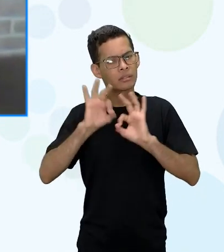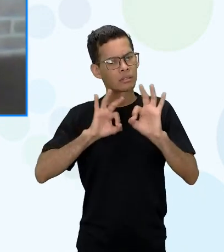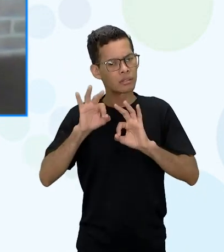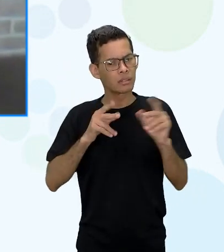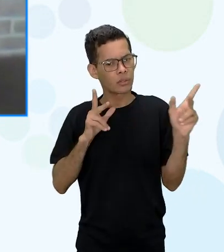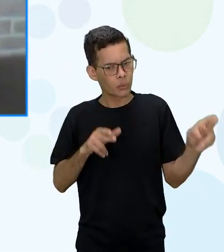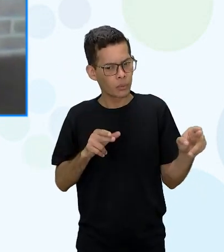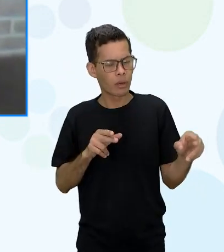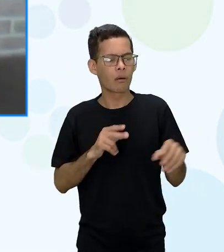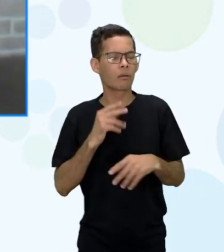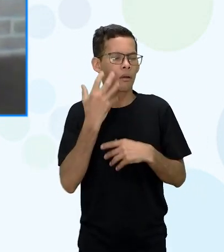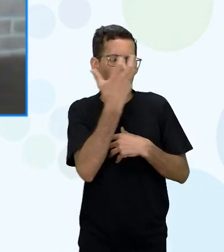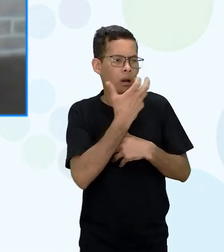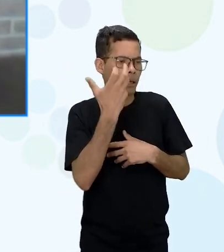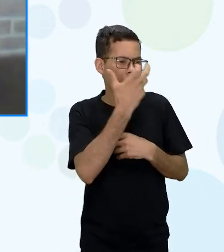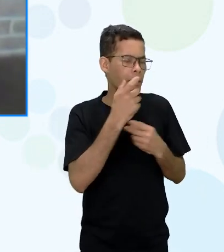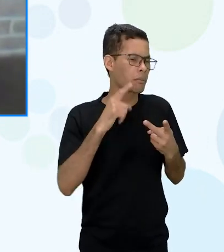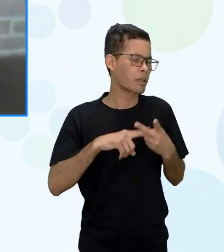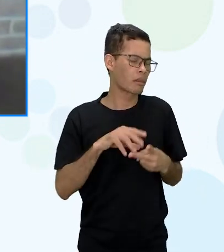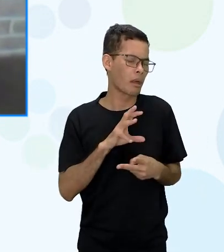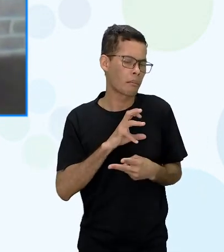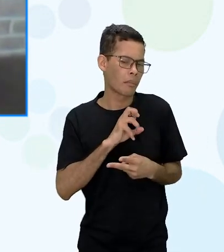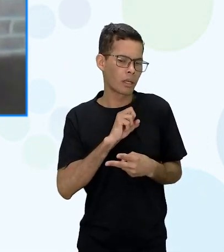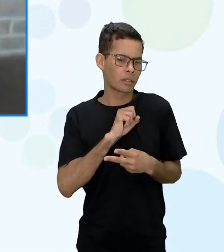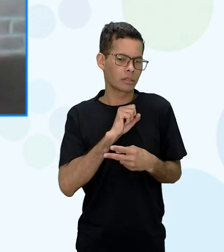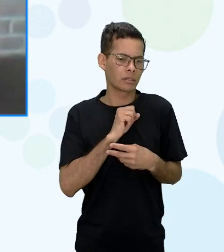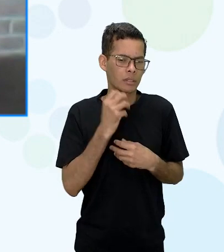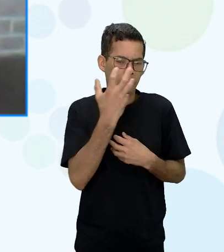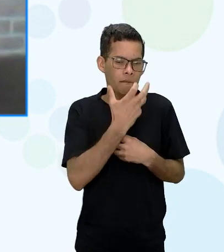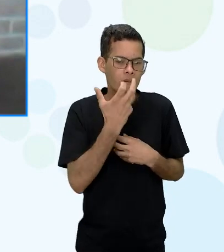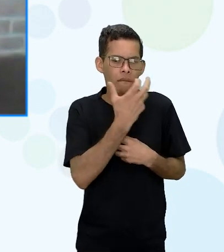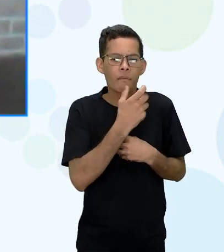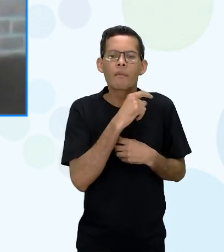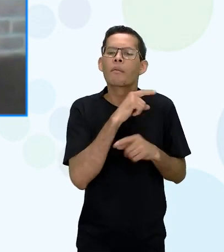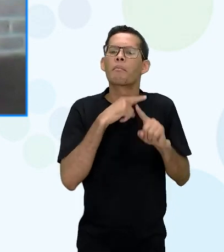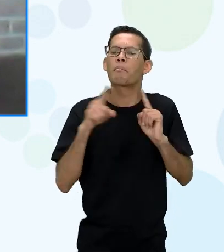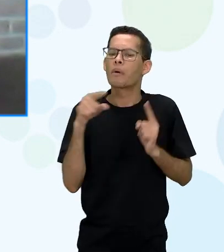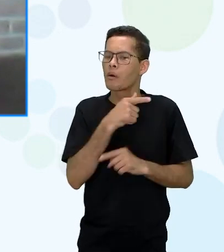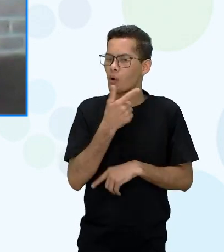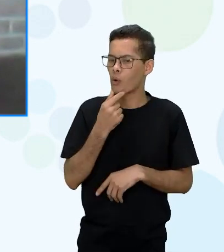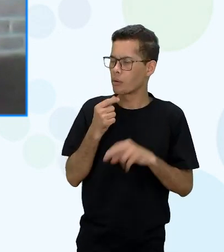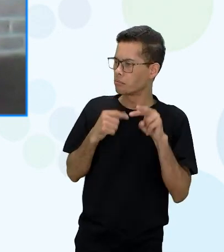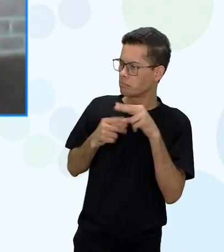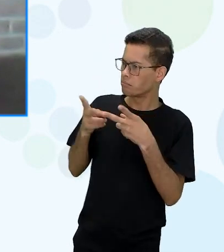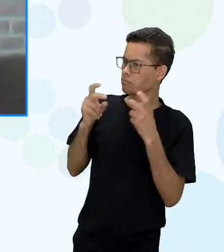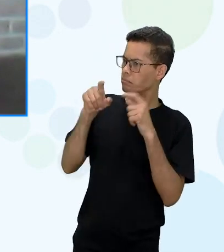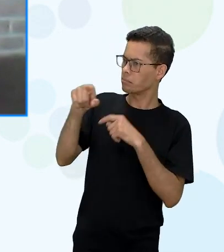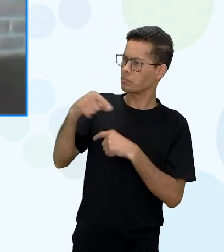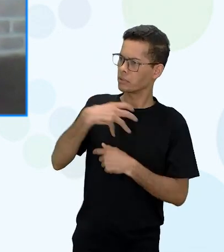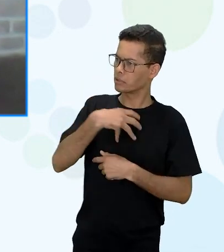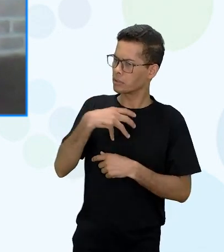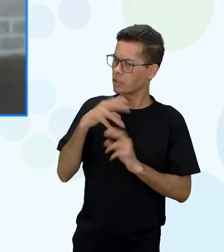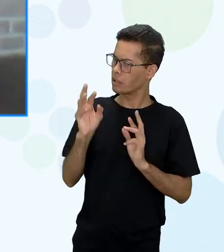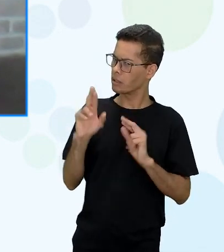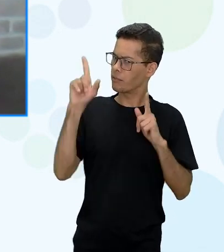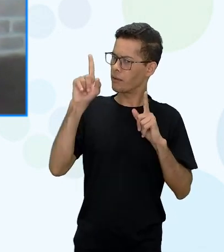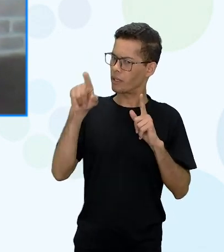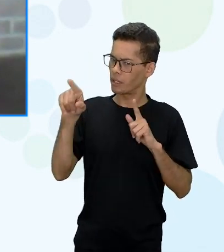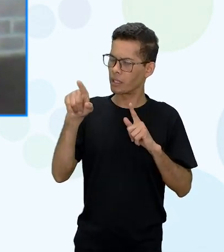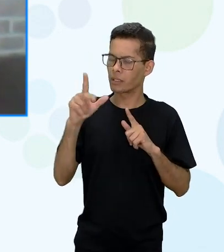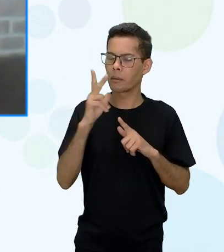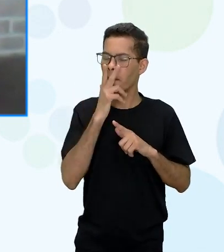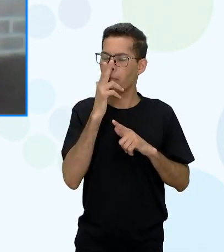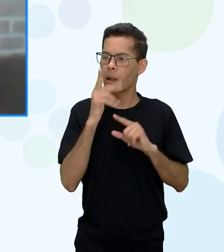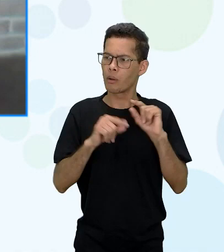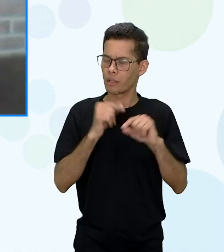da paixão do amor ele enxerga ela de uma maneira diferente das pessoas né o medo que as pessoas